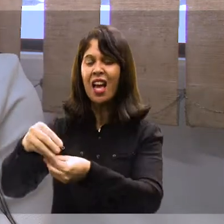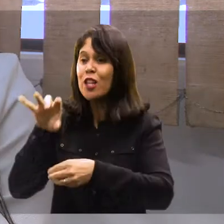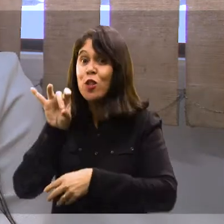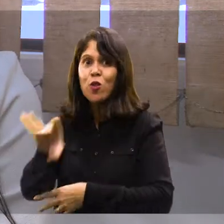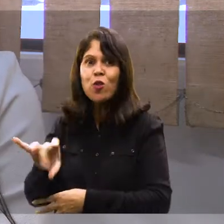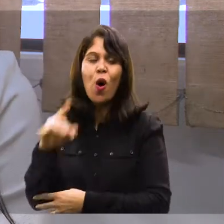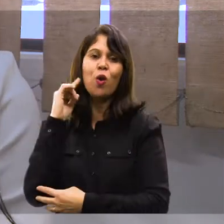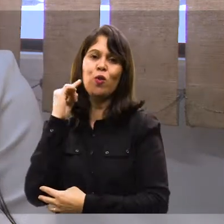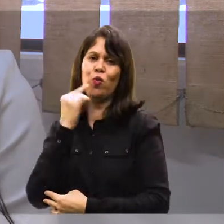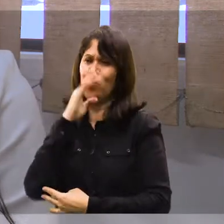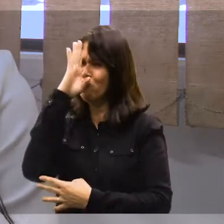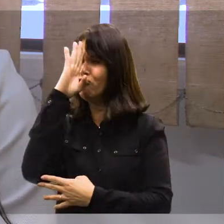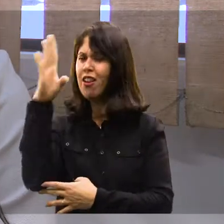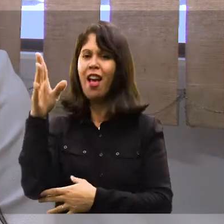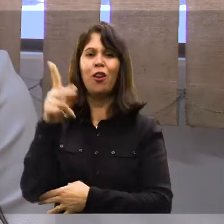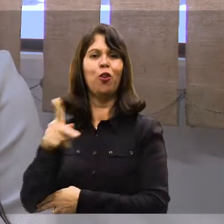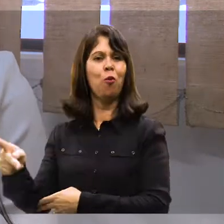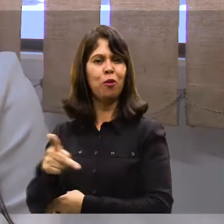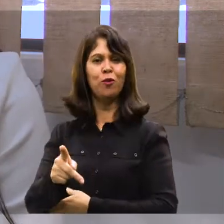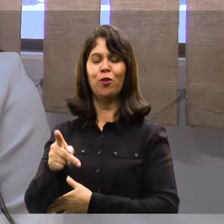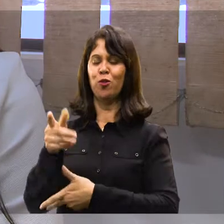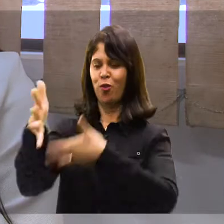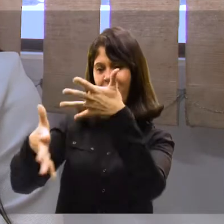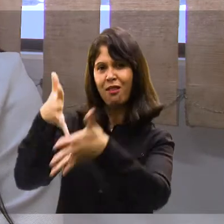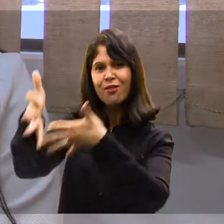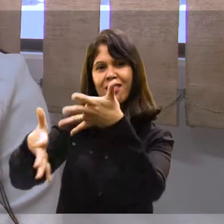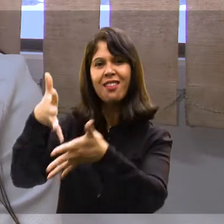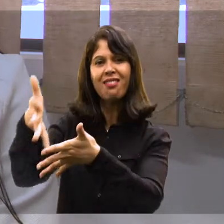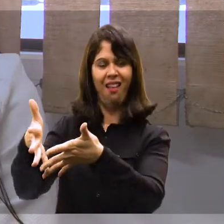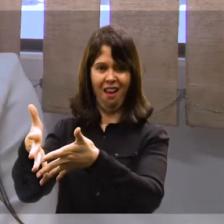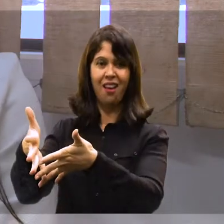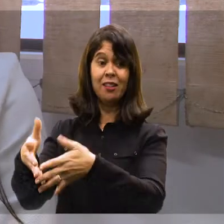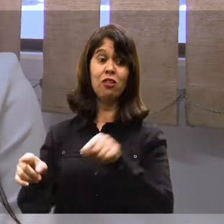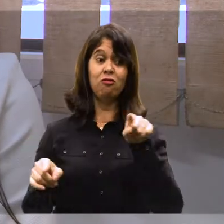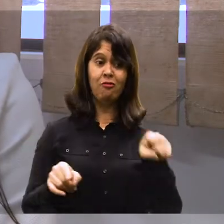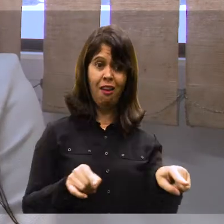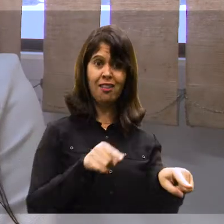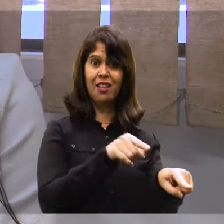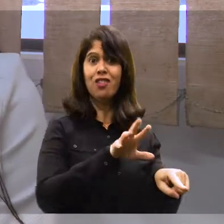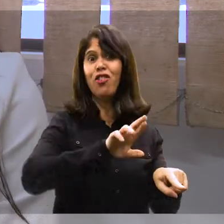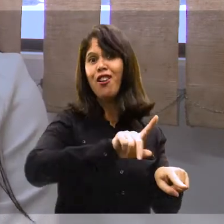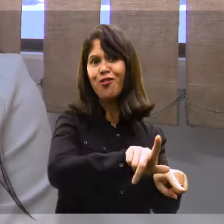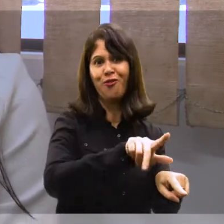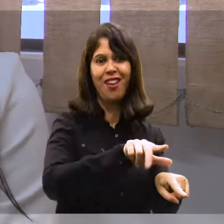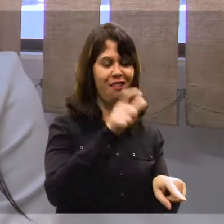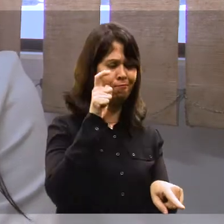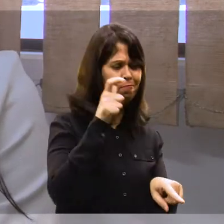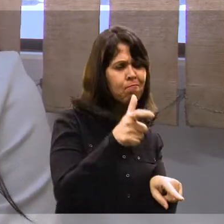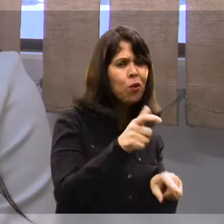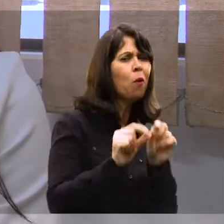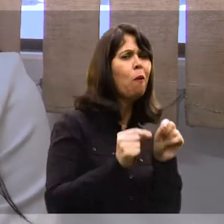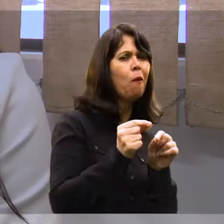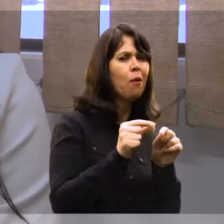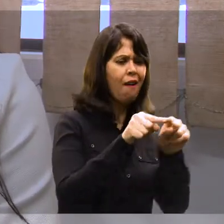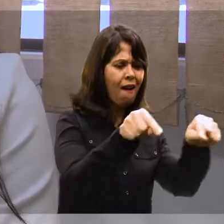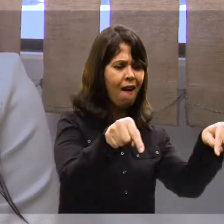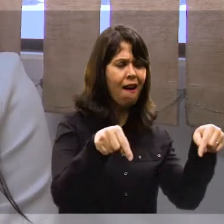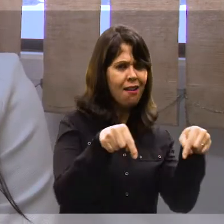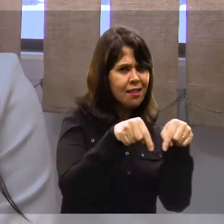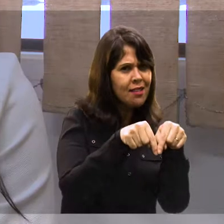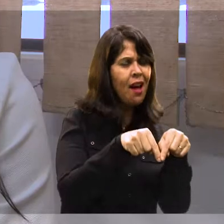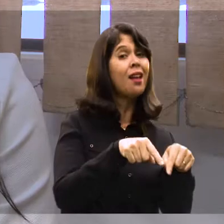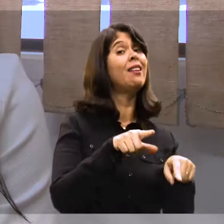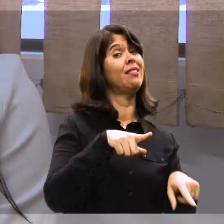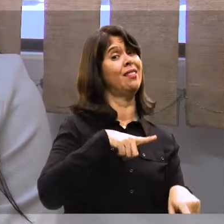tem uma sala só com alunos surdos e com um professor que instrui diretamente em língua de sinais e, nesse outro modelo que eu estou observando,